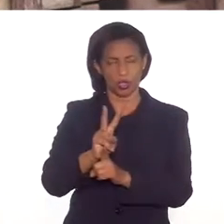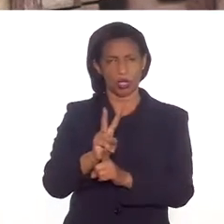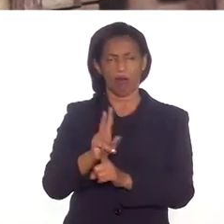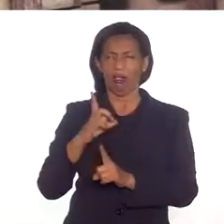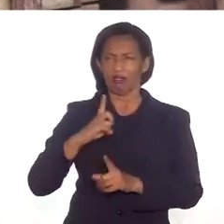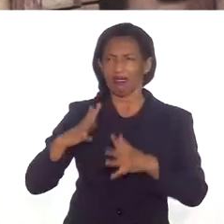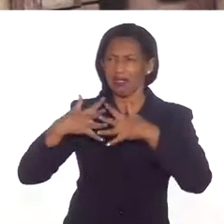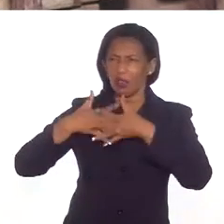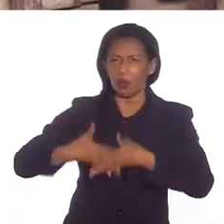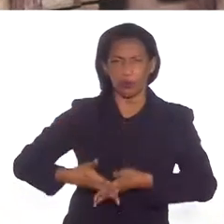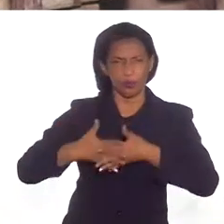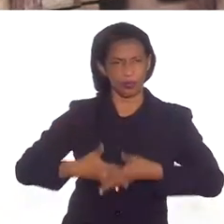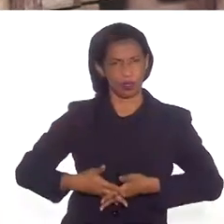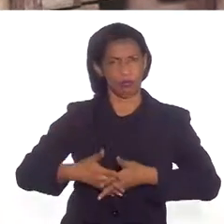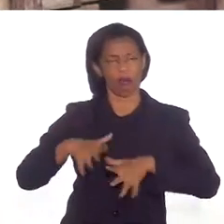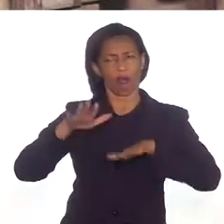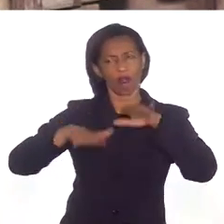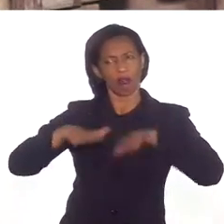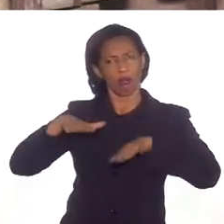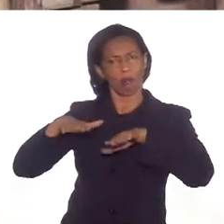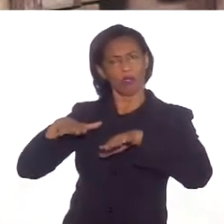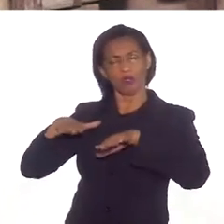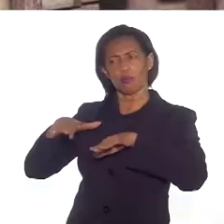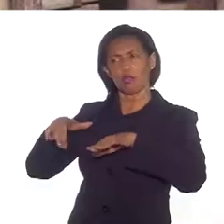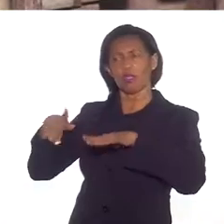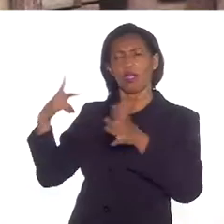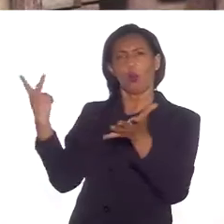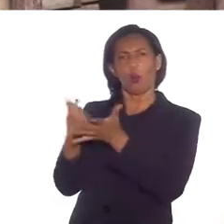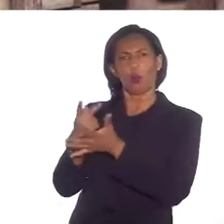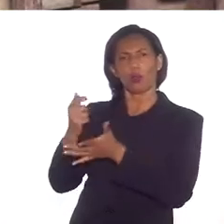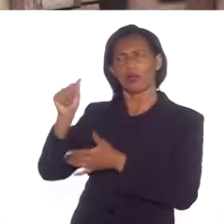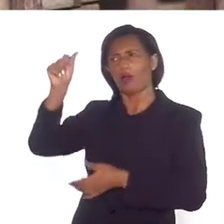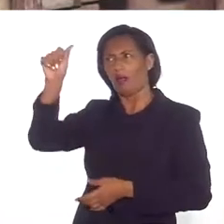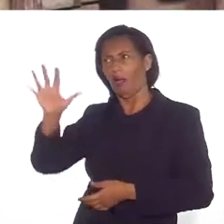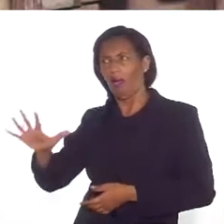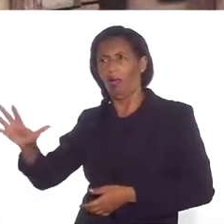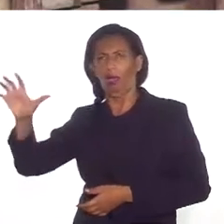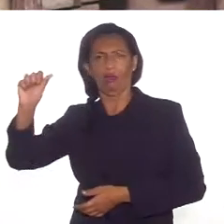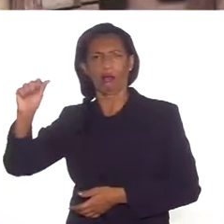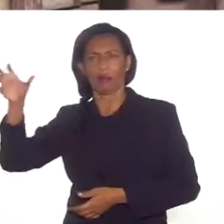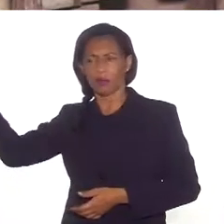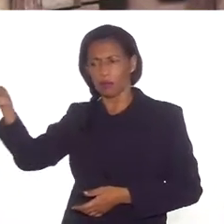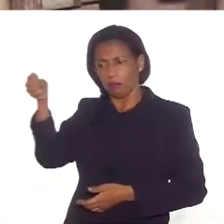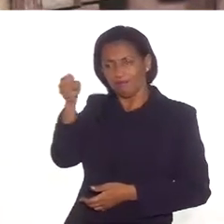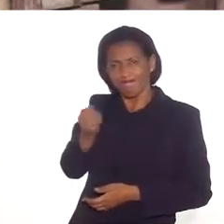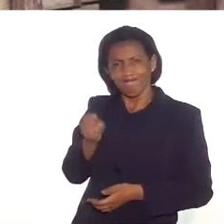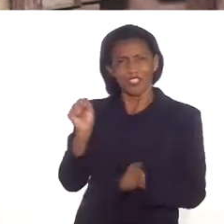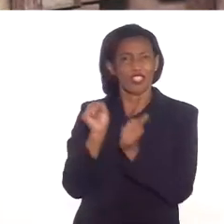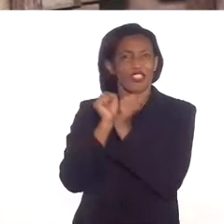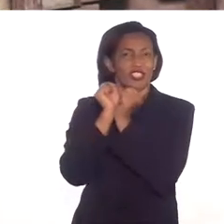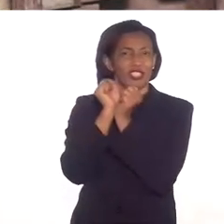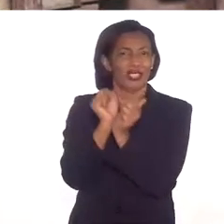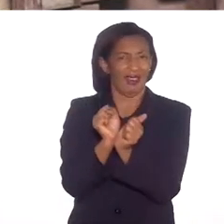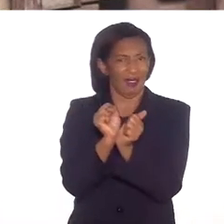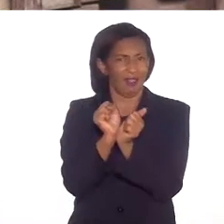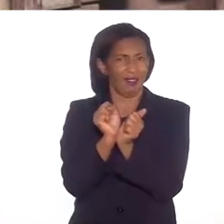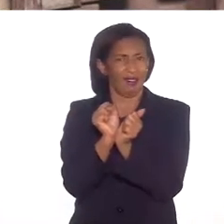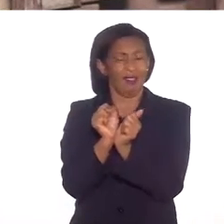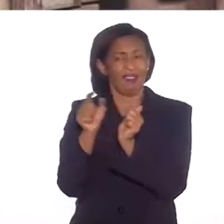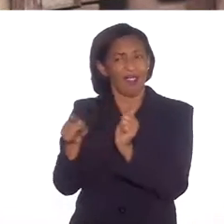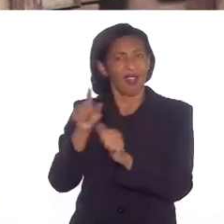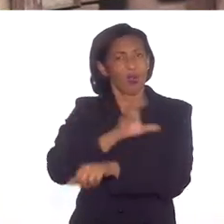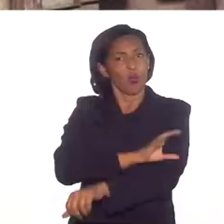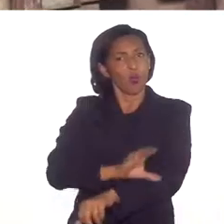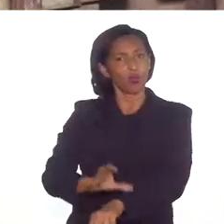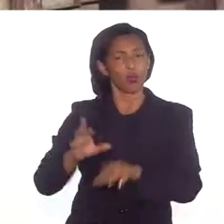Existe essa confusão da mesma forma que aconteceu com os países africanos. As pessoas escravizadas que eram trazidas para cá, elas